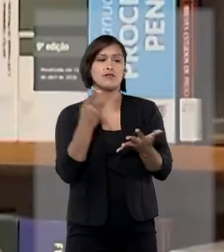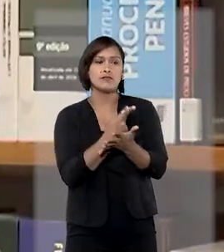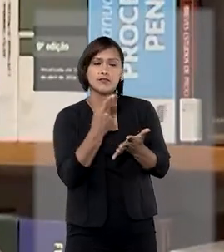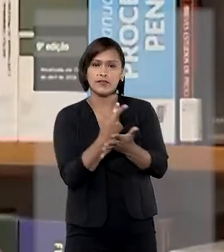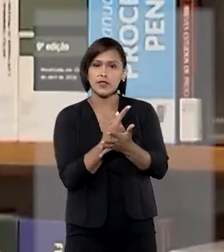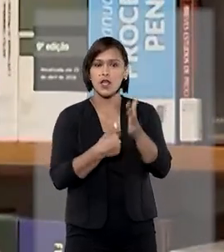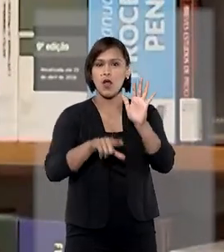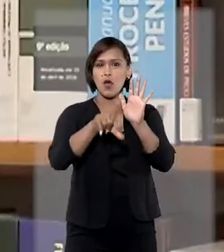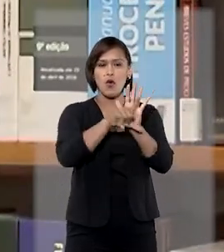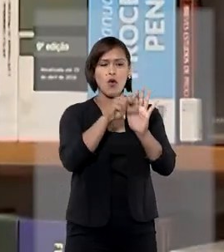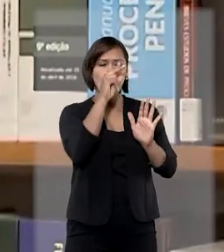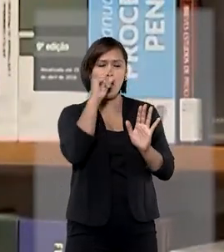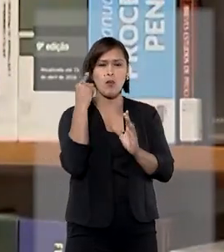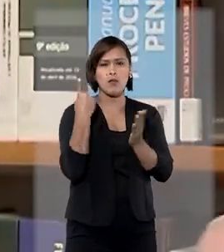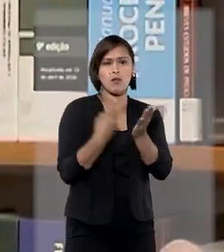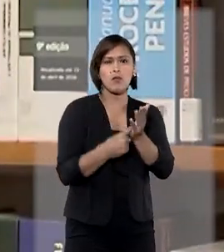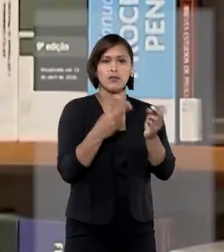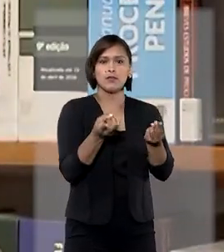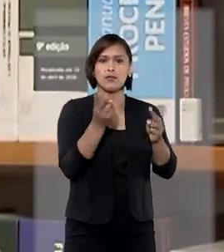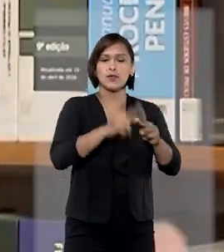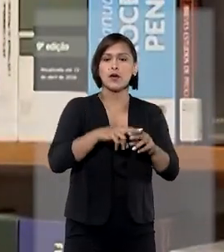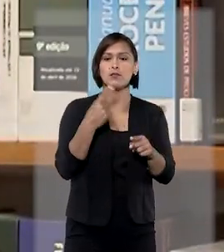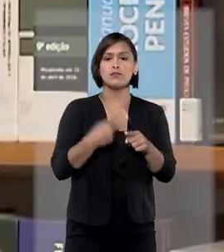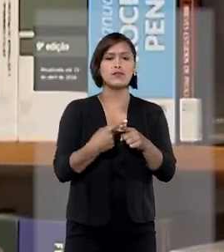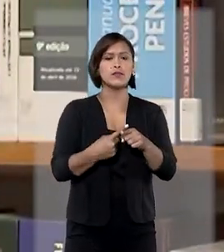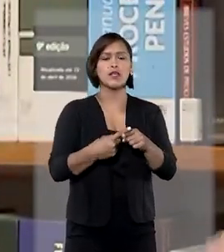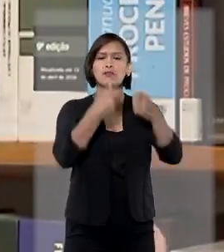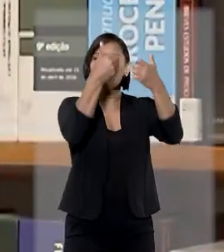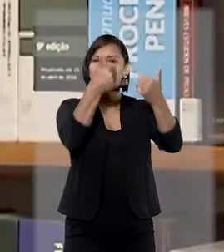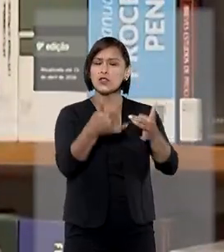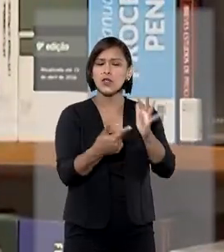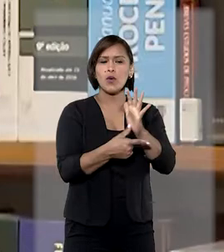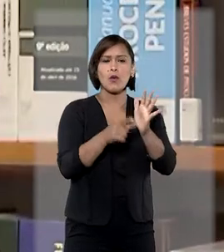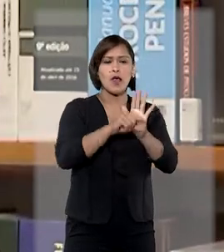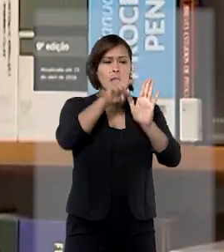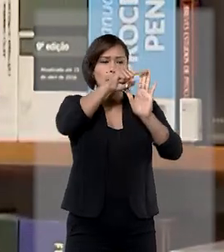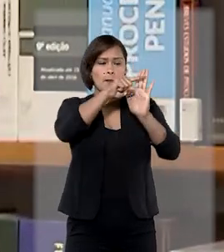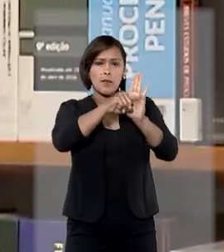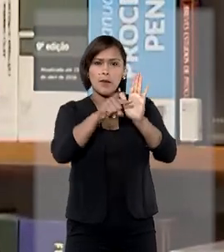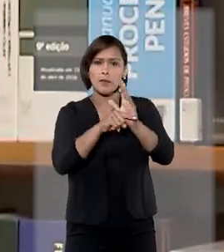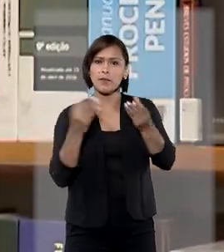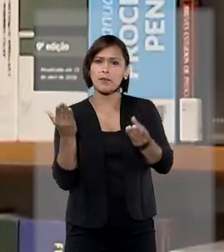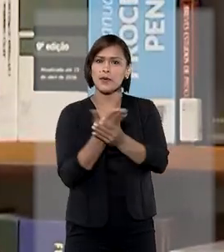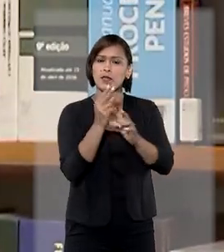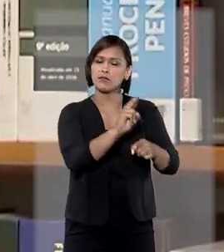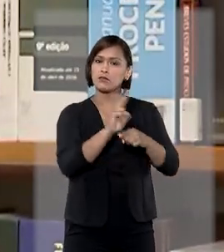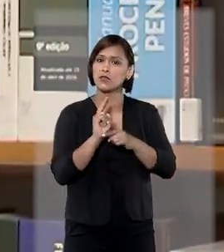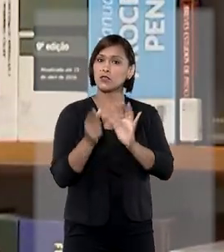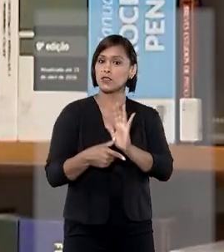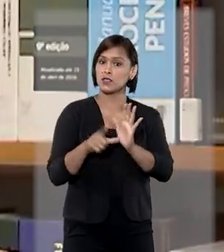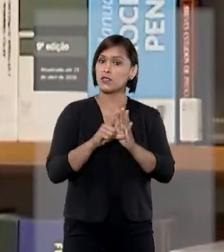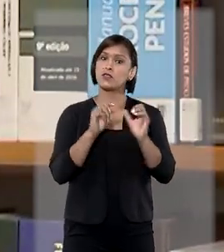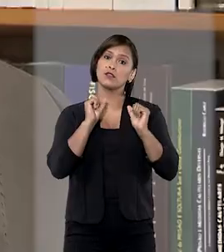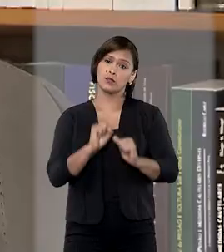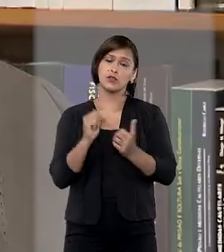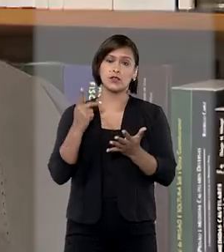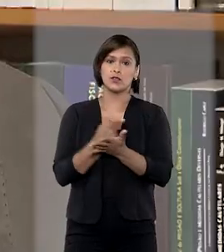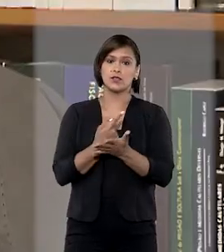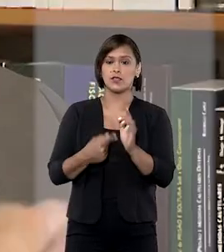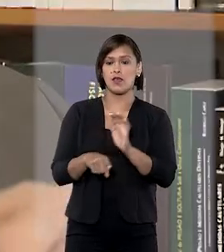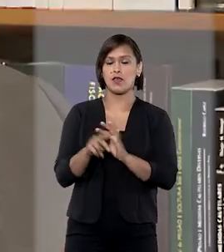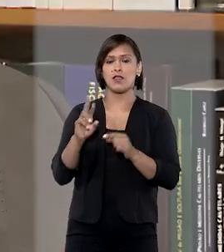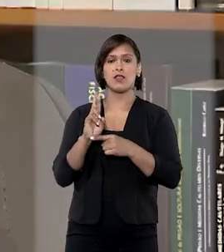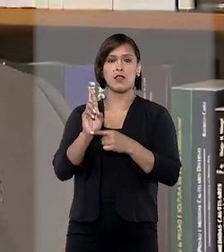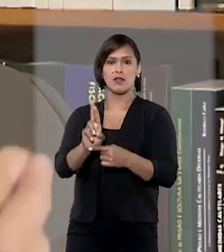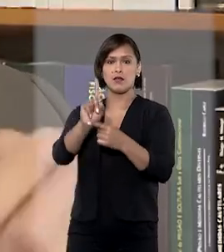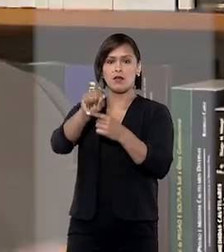ilegalidade na ordem de prisão, pois ela nem sequer mencionou a possibilidade de aplicação das medidas cautelares alternativas. Por isso,